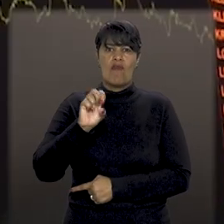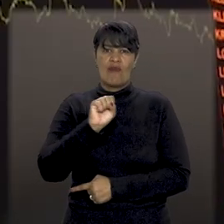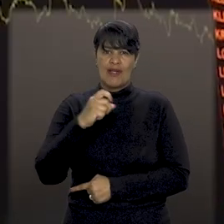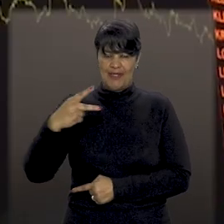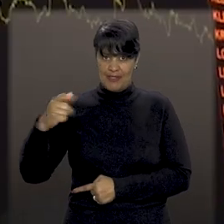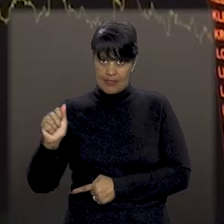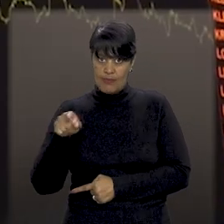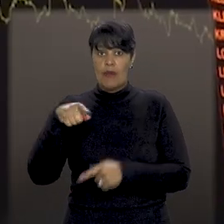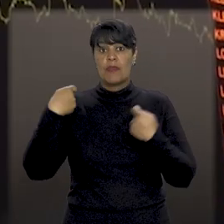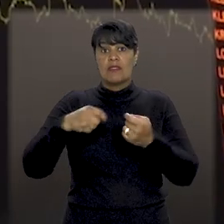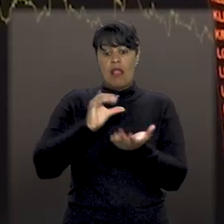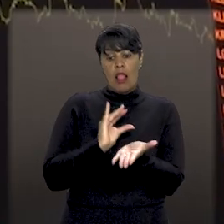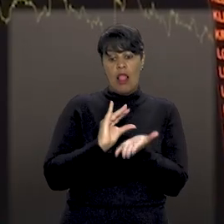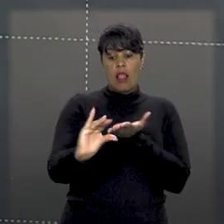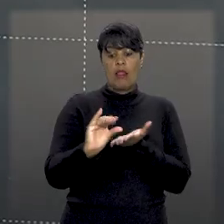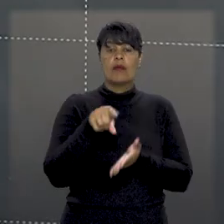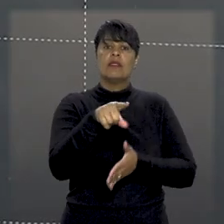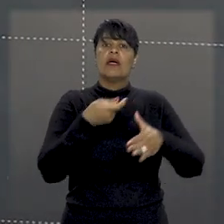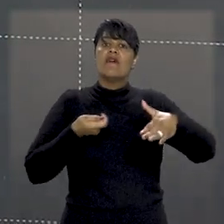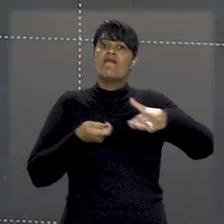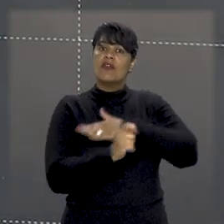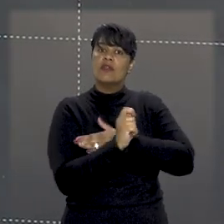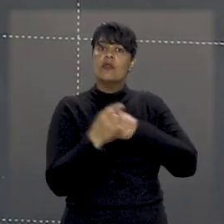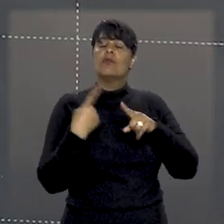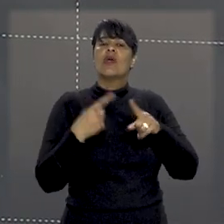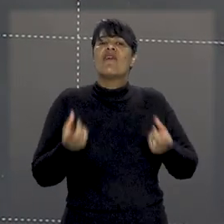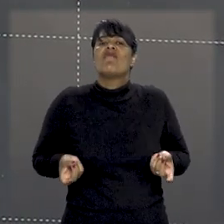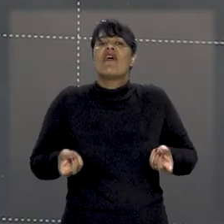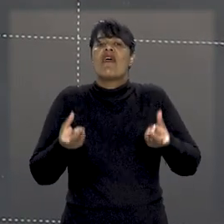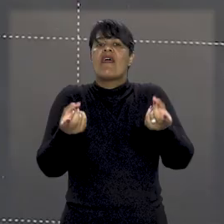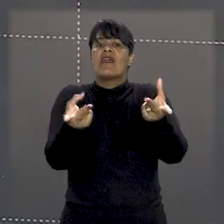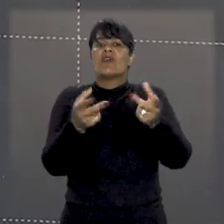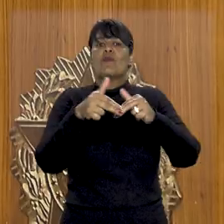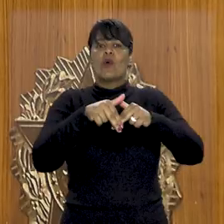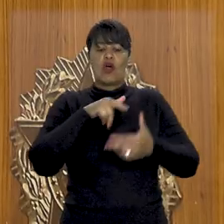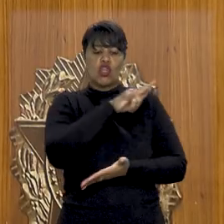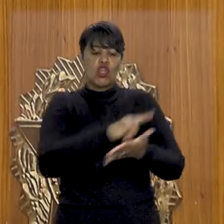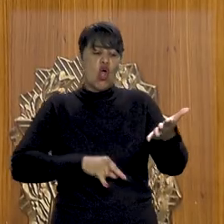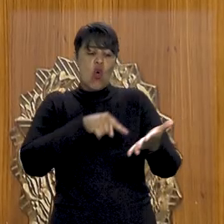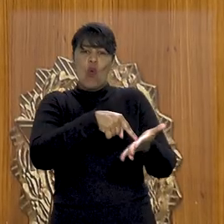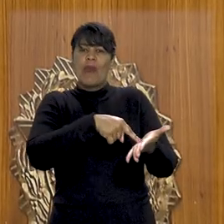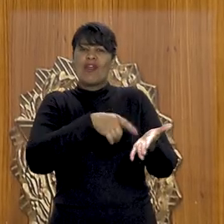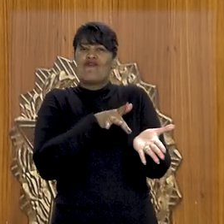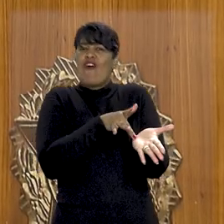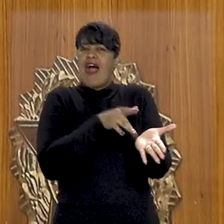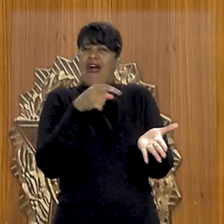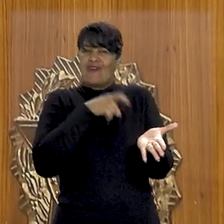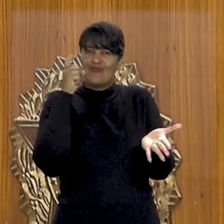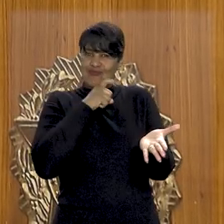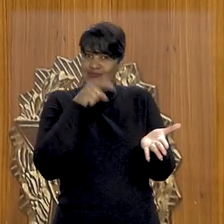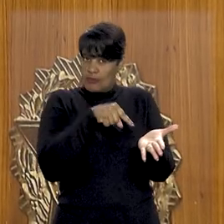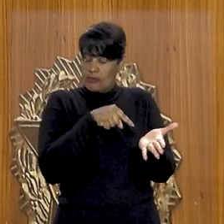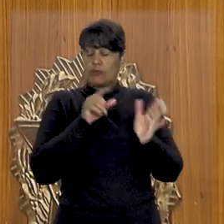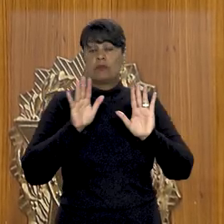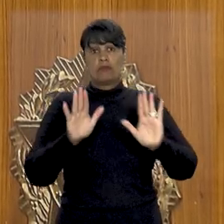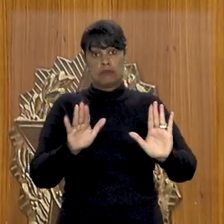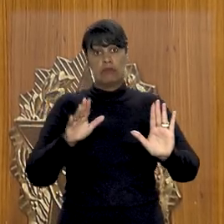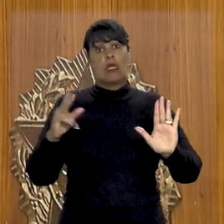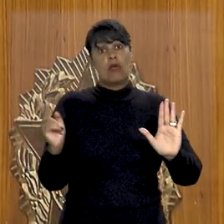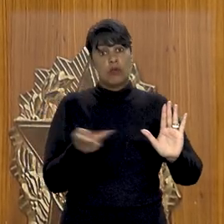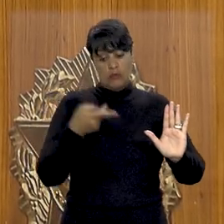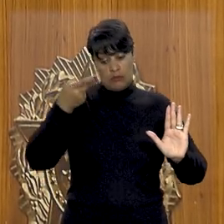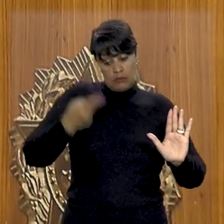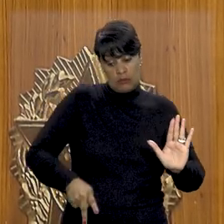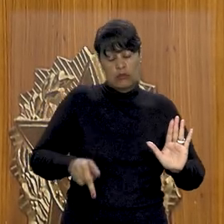investidora pela venda irregular de ações mediante procuração falsa. Na origem do caso, que foi julgado aqui pela